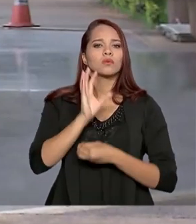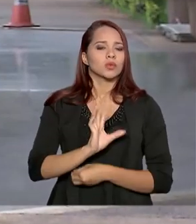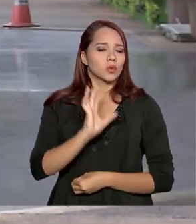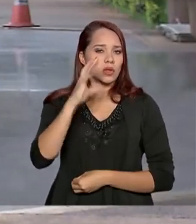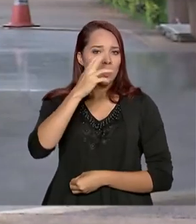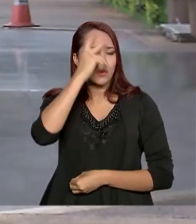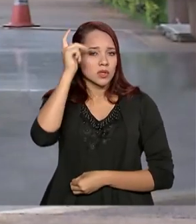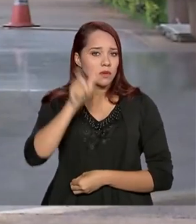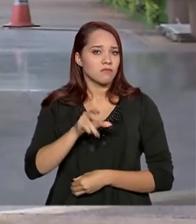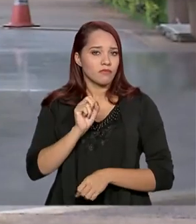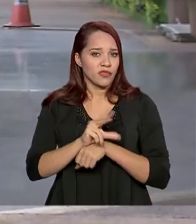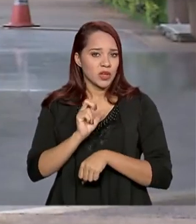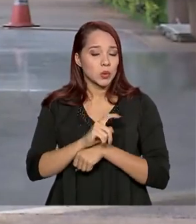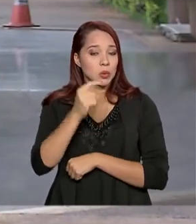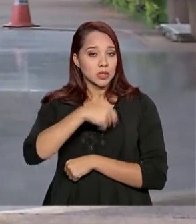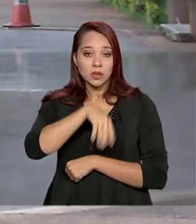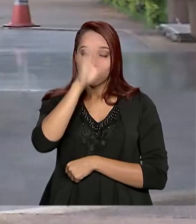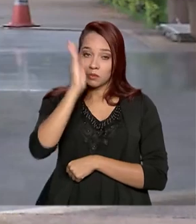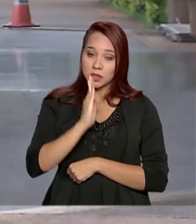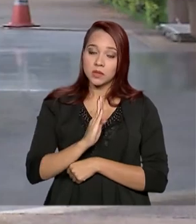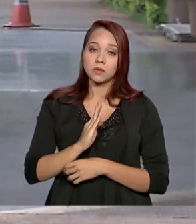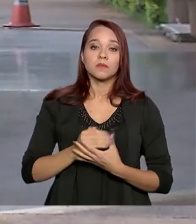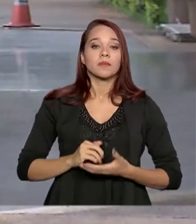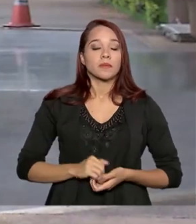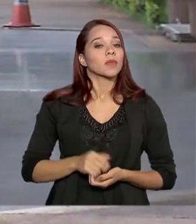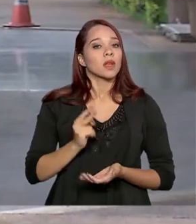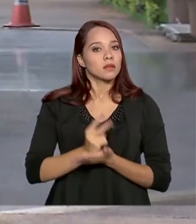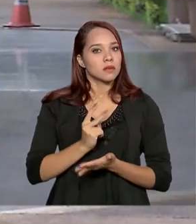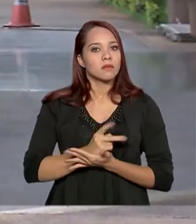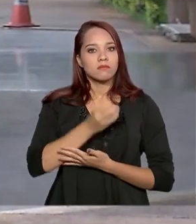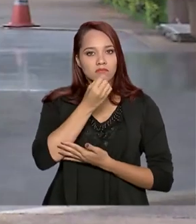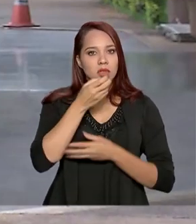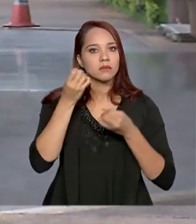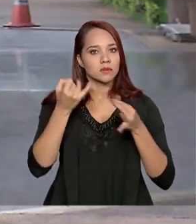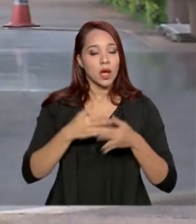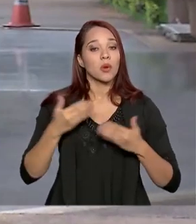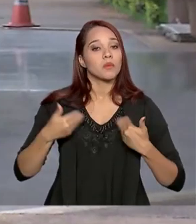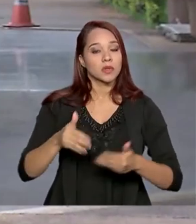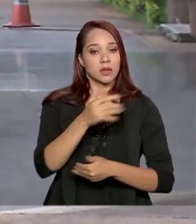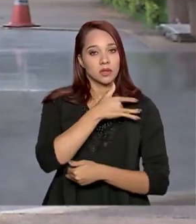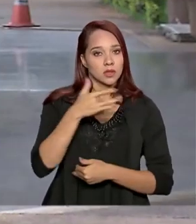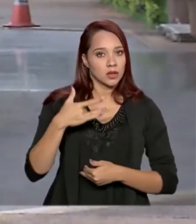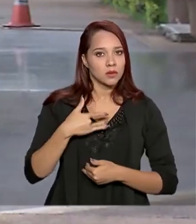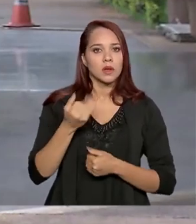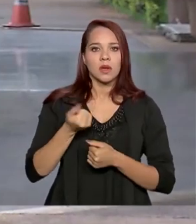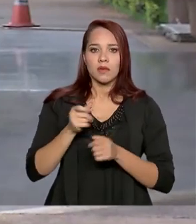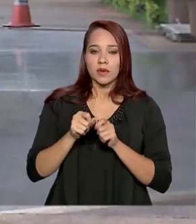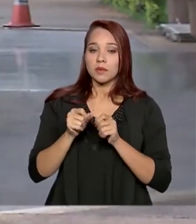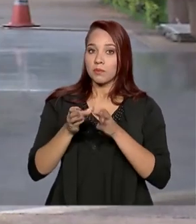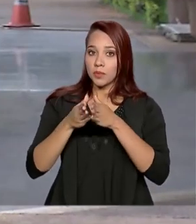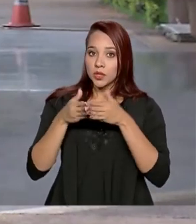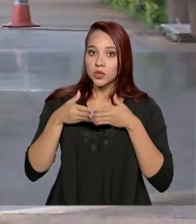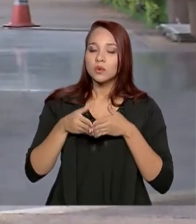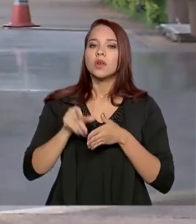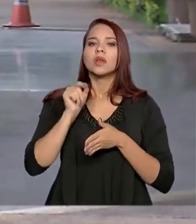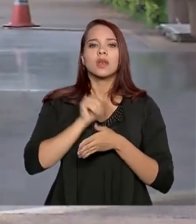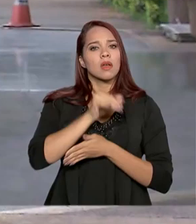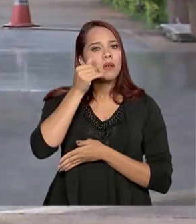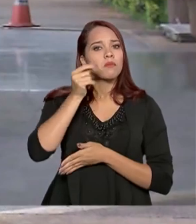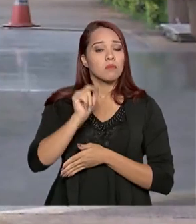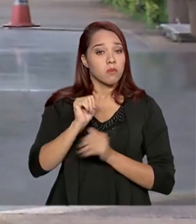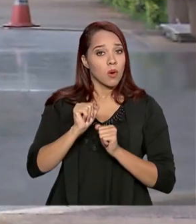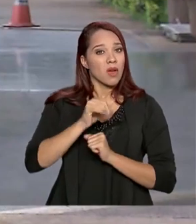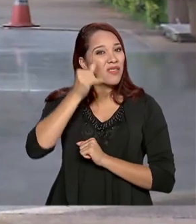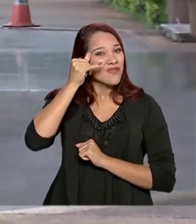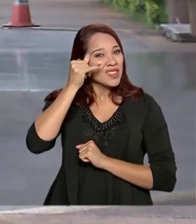situação desse vírus aqui no Brasil. E olha, sempre vale reforçar, o Ministério da Saúde está fazendo esse pedido. Quem puder evitar